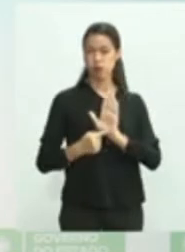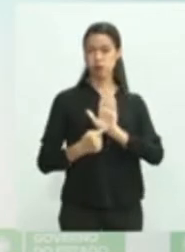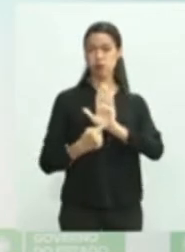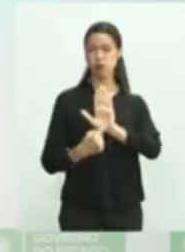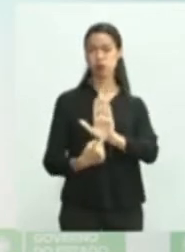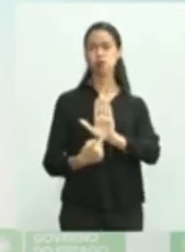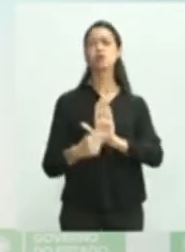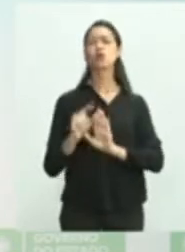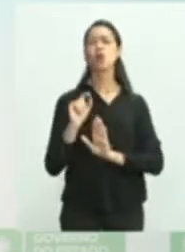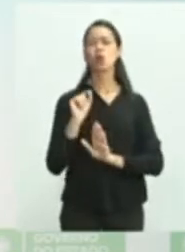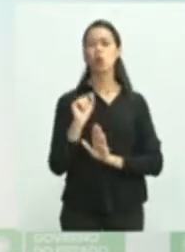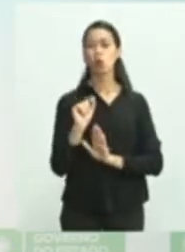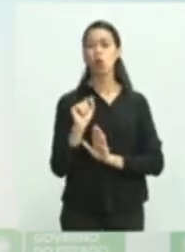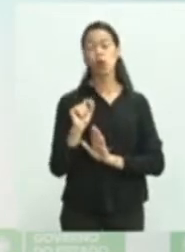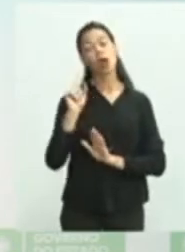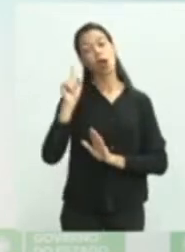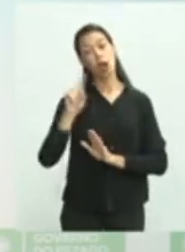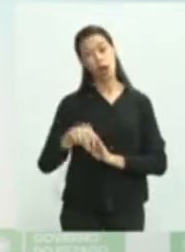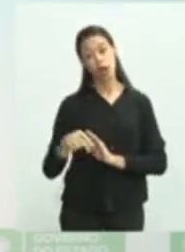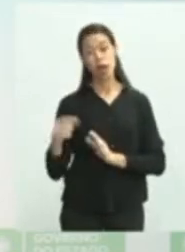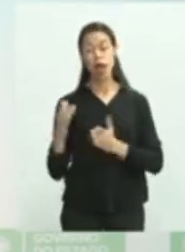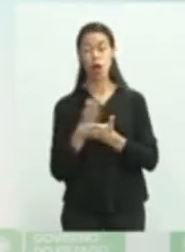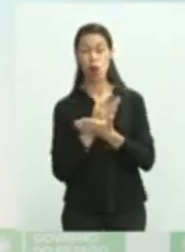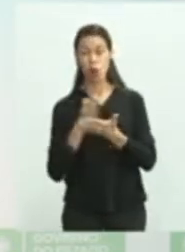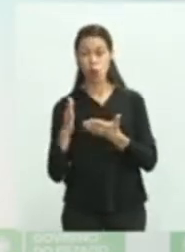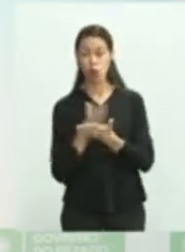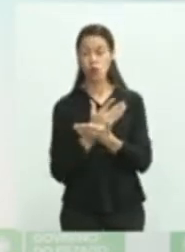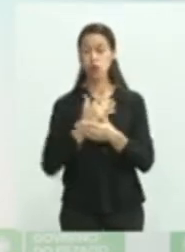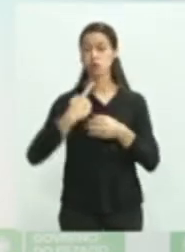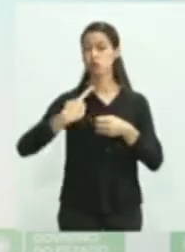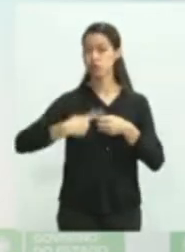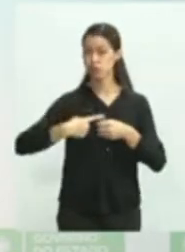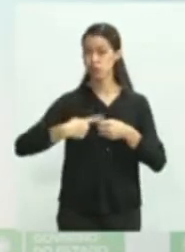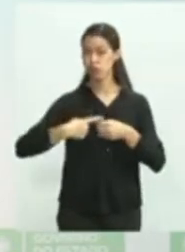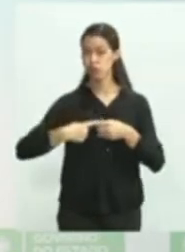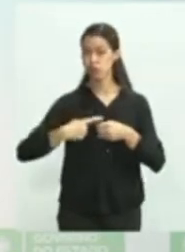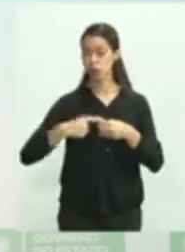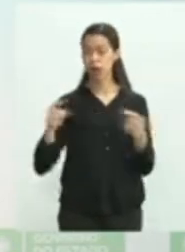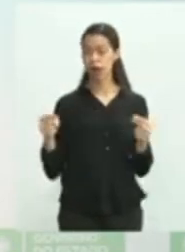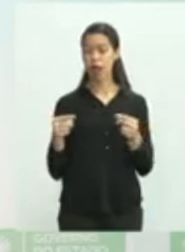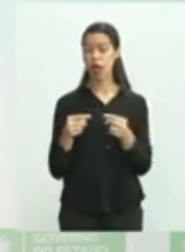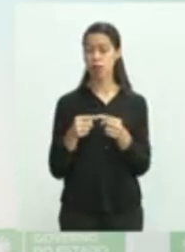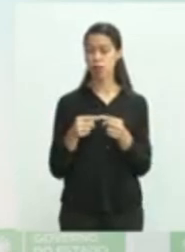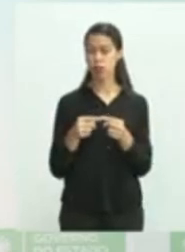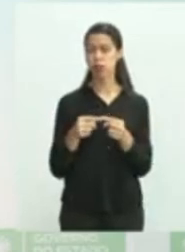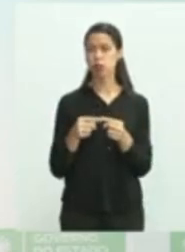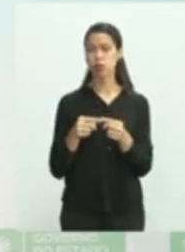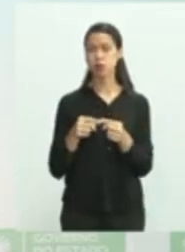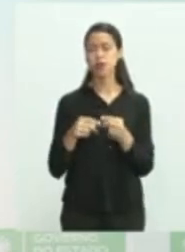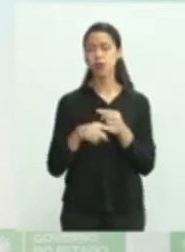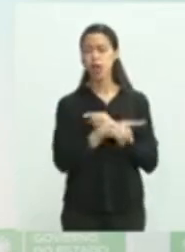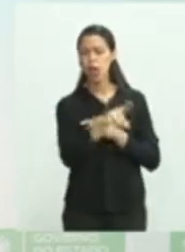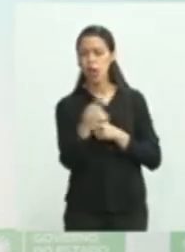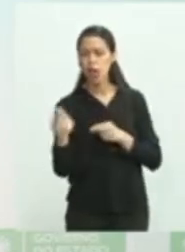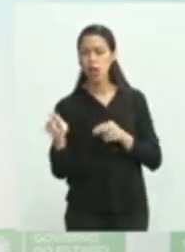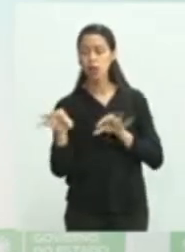adesão hoje de alguns municípios para a construção da rede de atenção